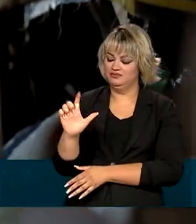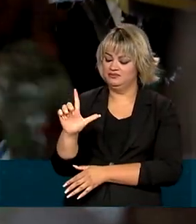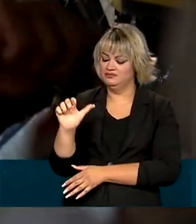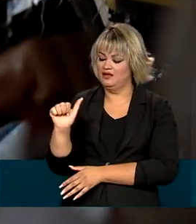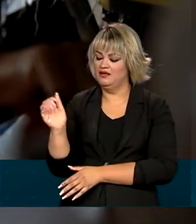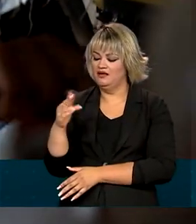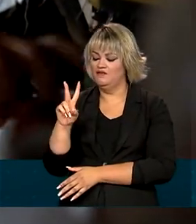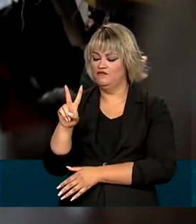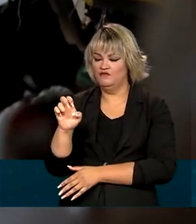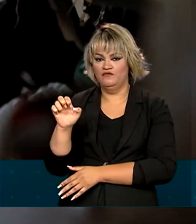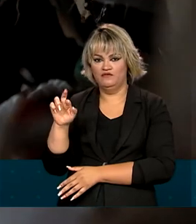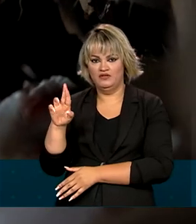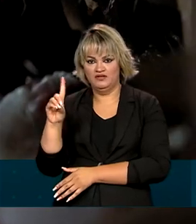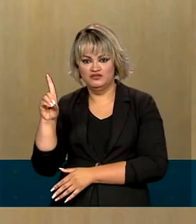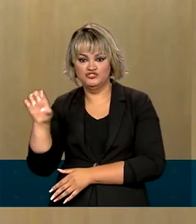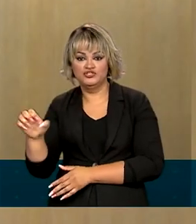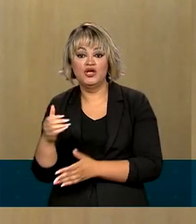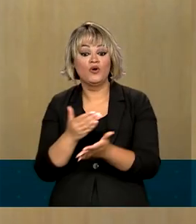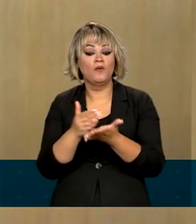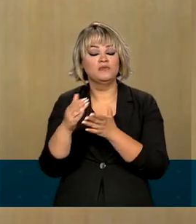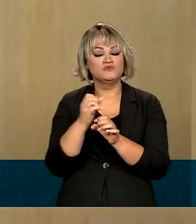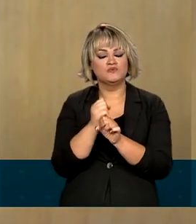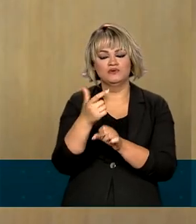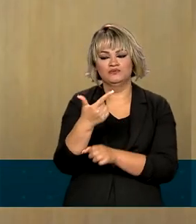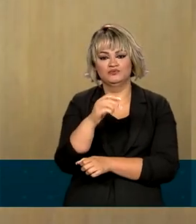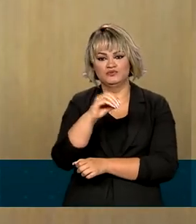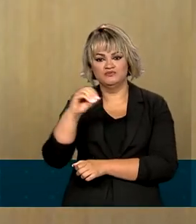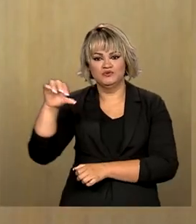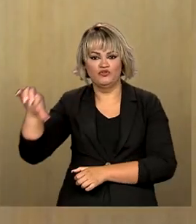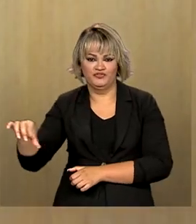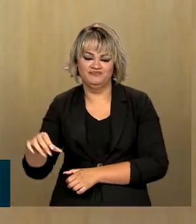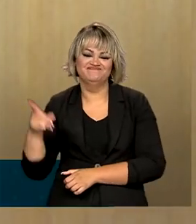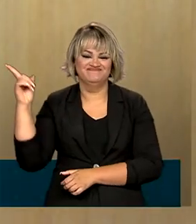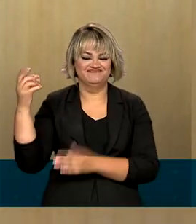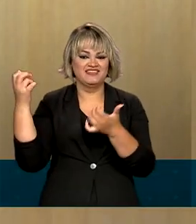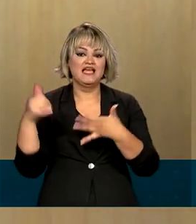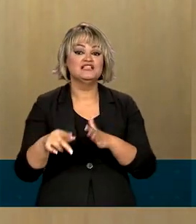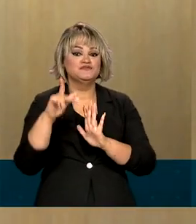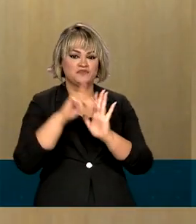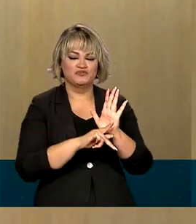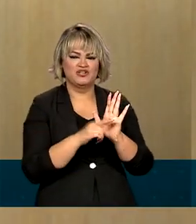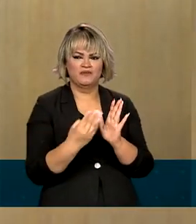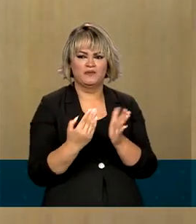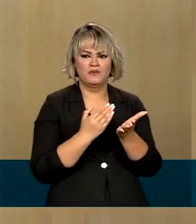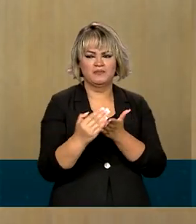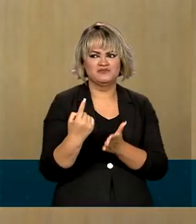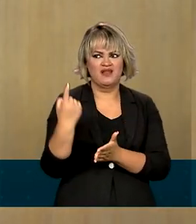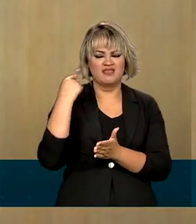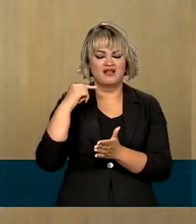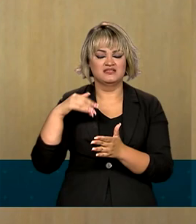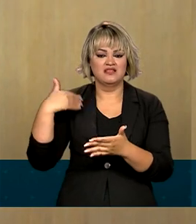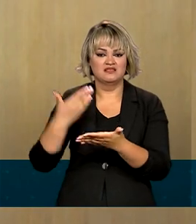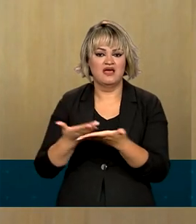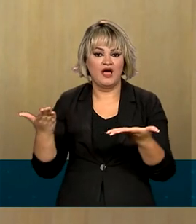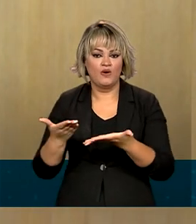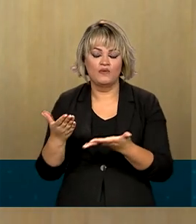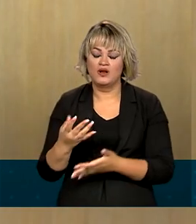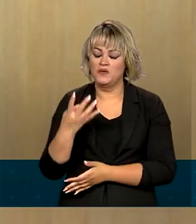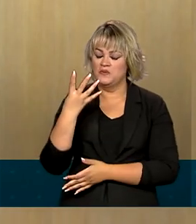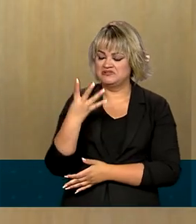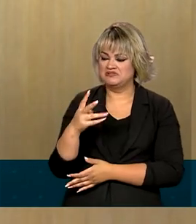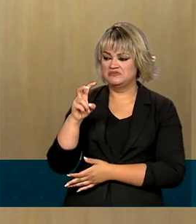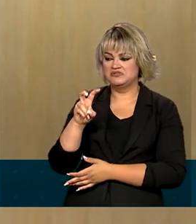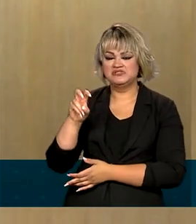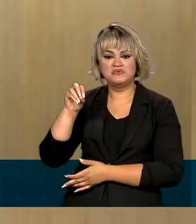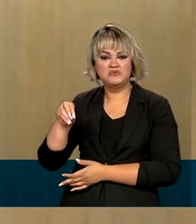criada em 2009. Ao longo do projeto Circuito Tela Verde, já foram selecionados cerca de 450 vídeos